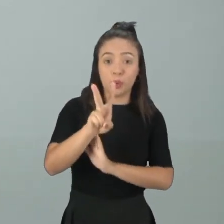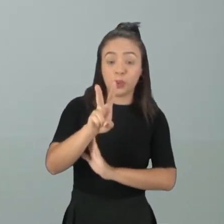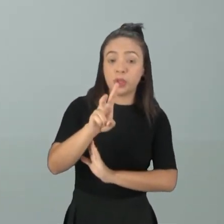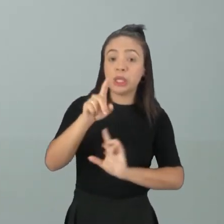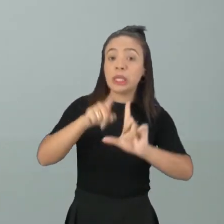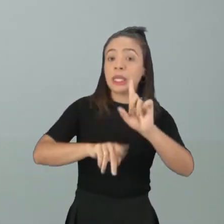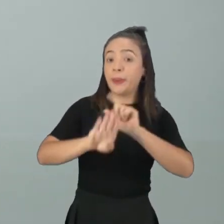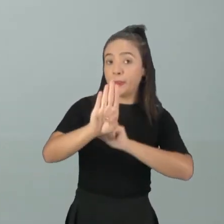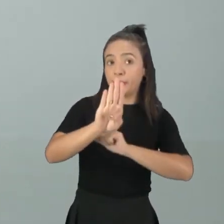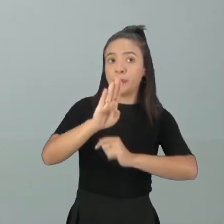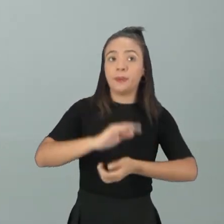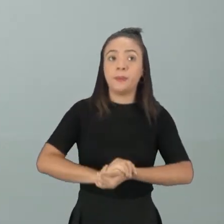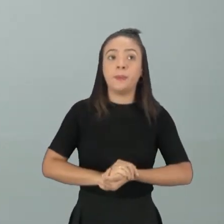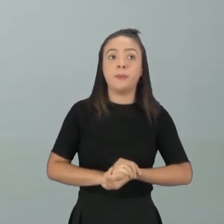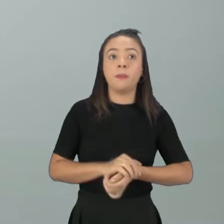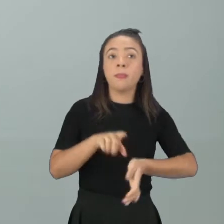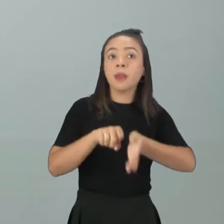tá?